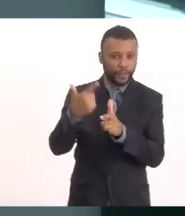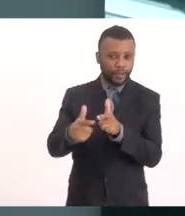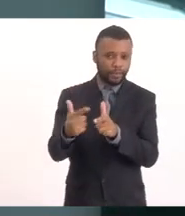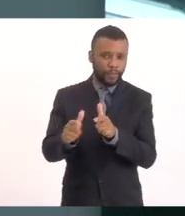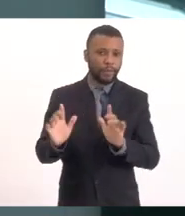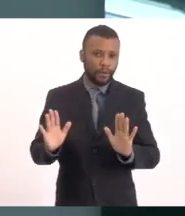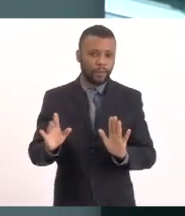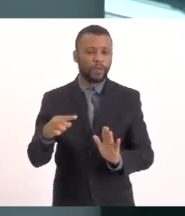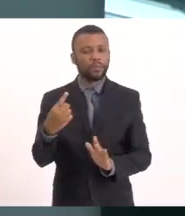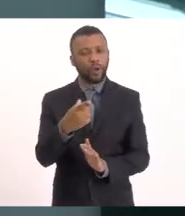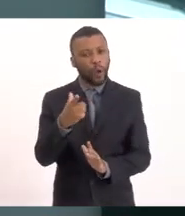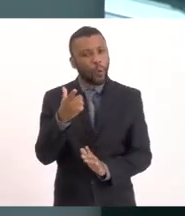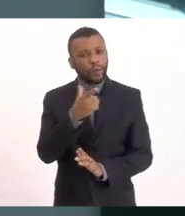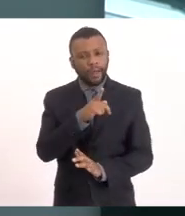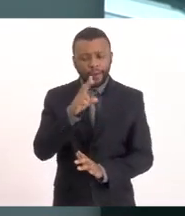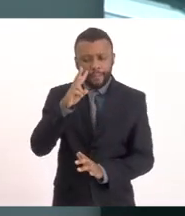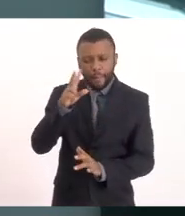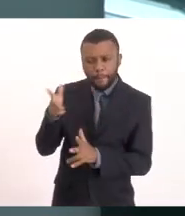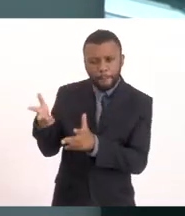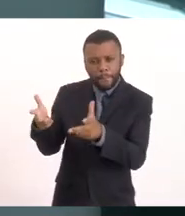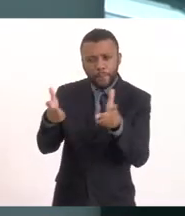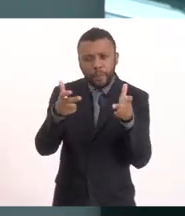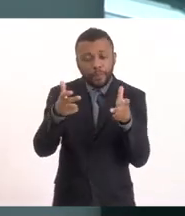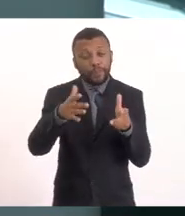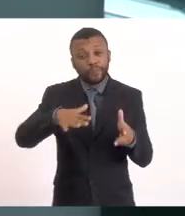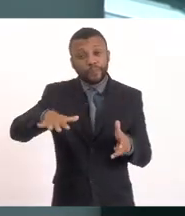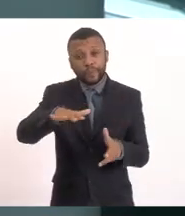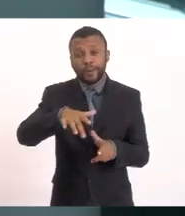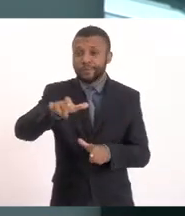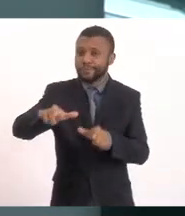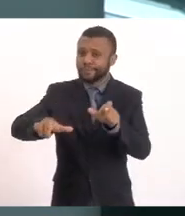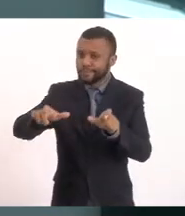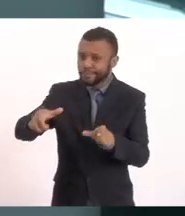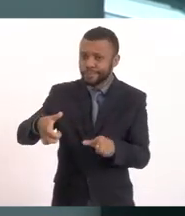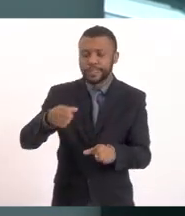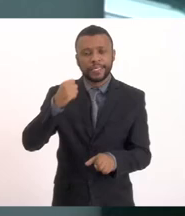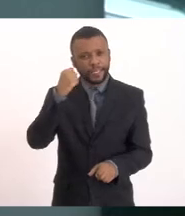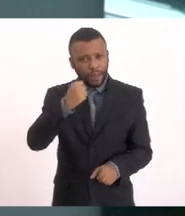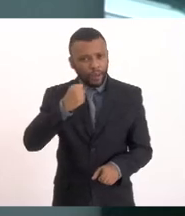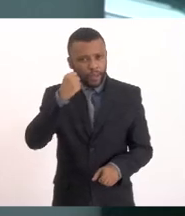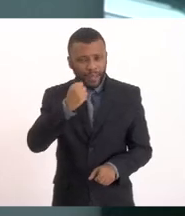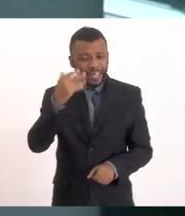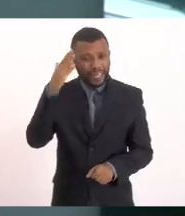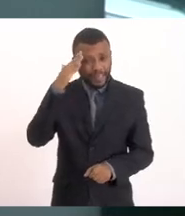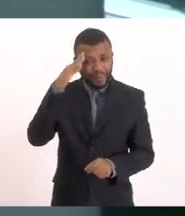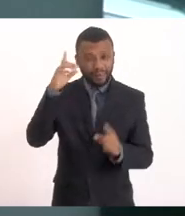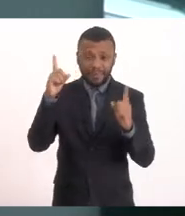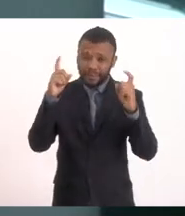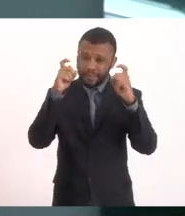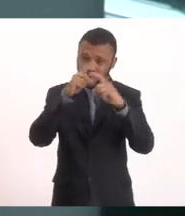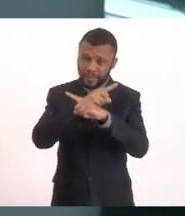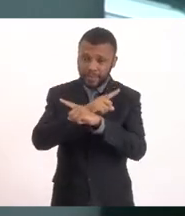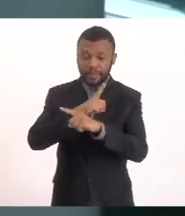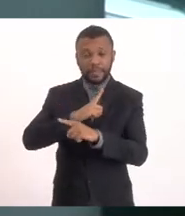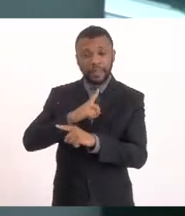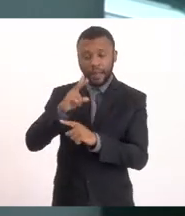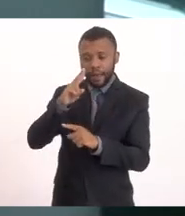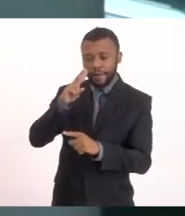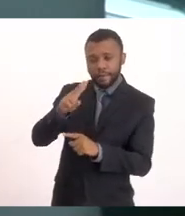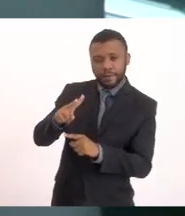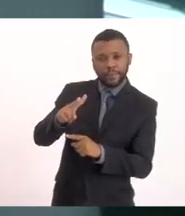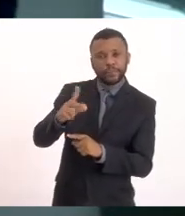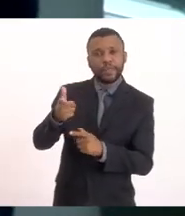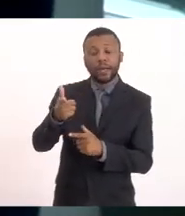Praticamente bem O pessoal de Saquarema Sabe bem que aqui deve ser bem difícil A navegabilidade e a troca hídrica